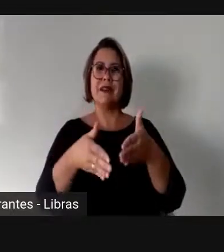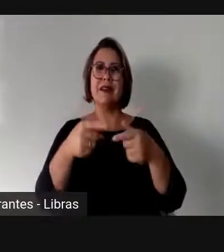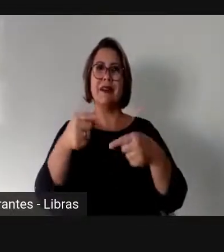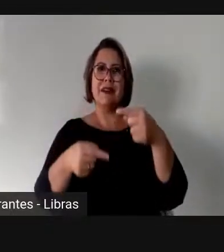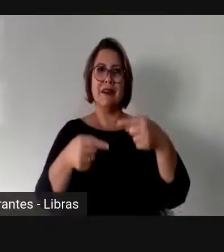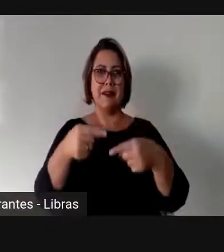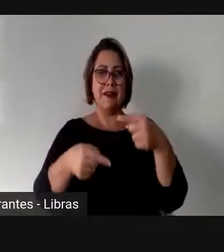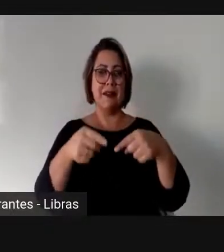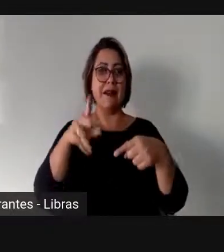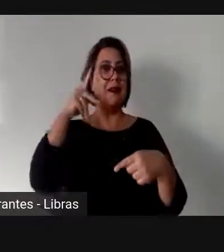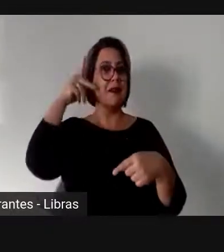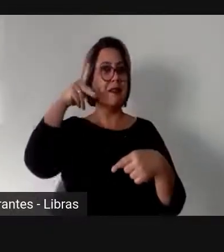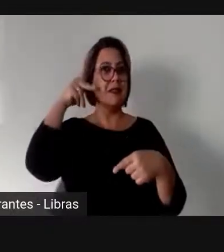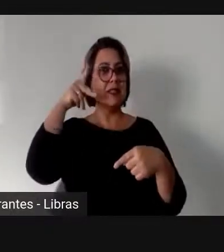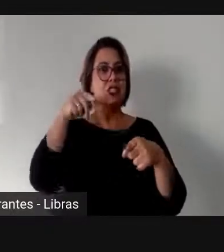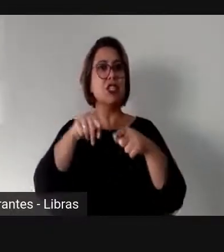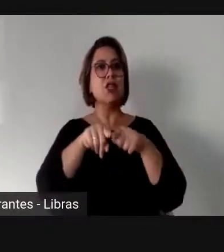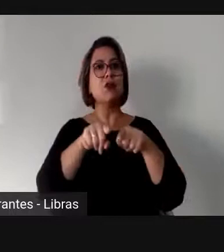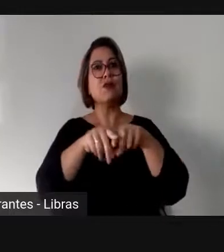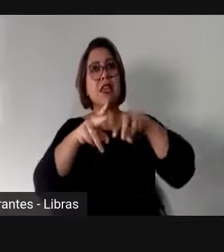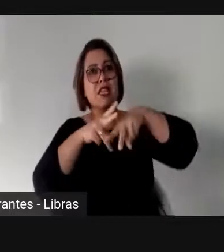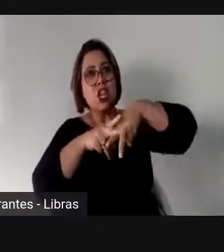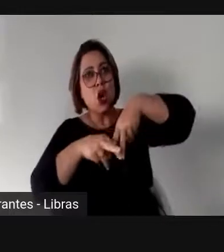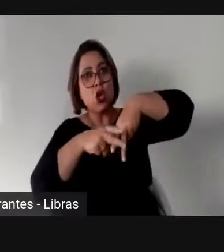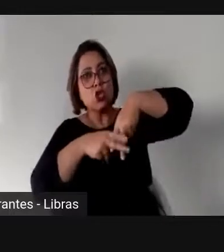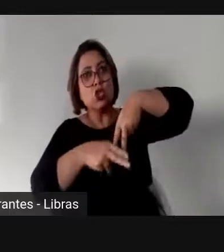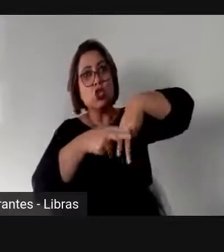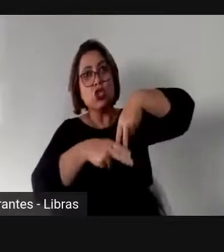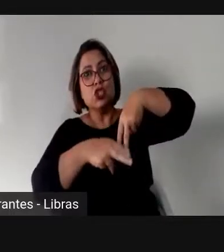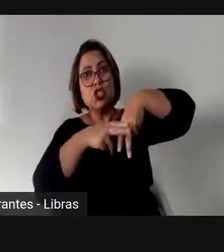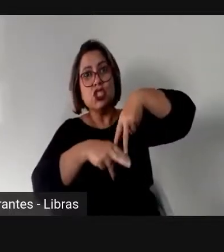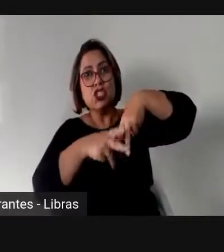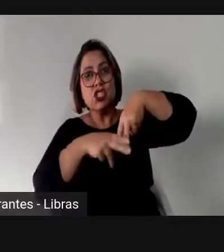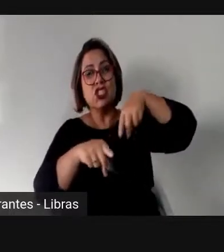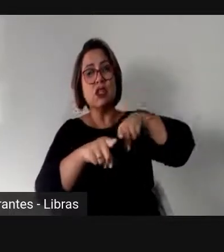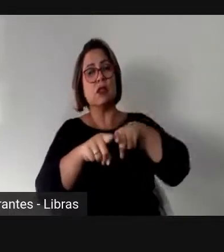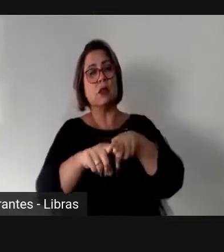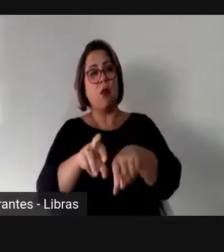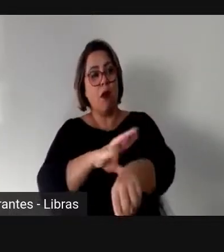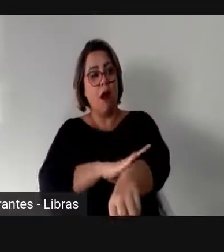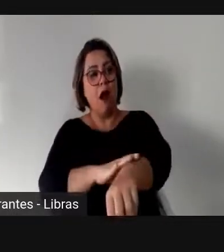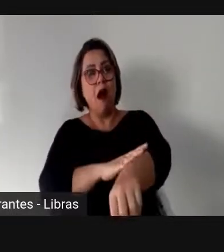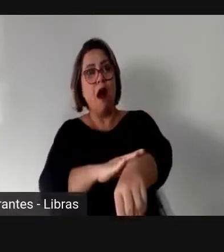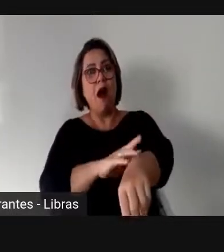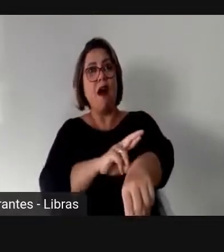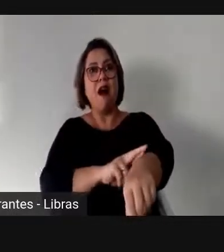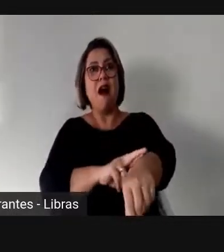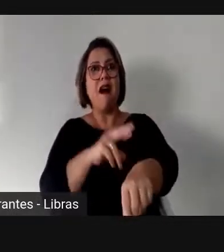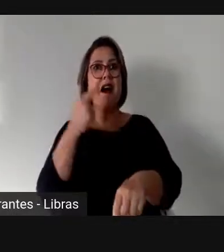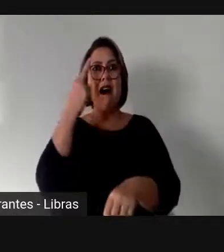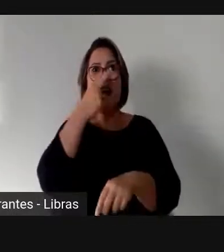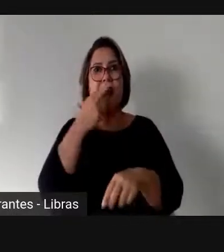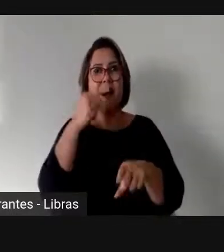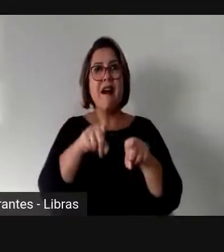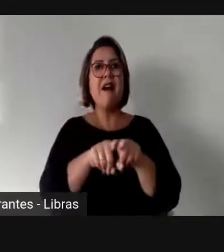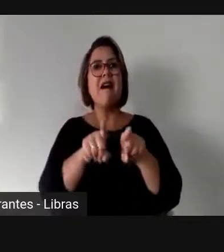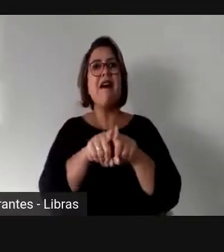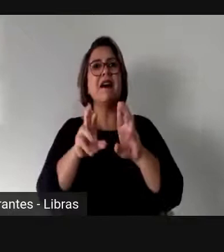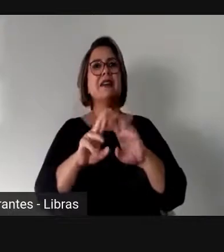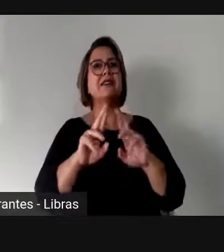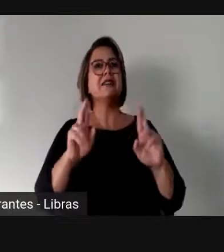as desigualdades de gênero, as desigualdades de raça impedem essas mulheres ou criam maior